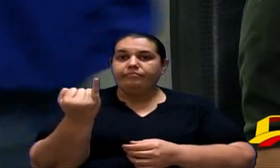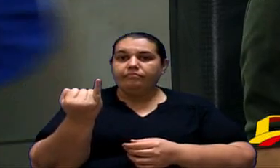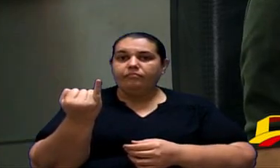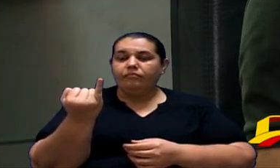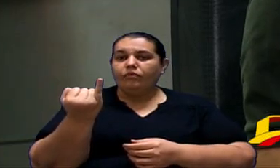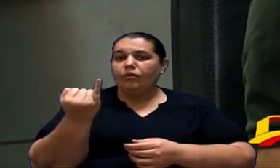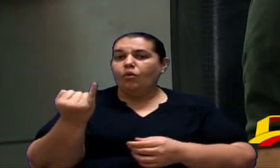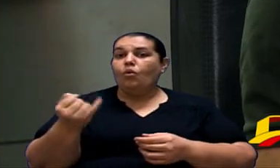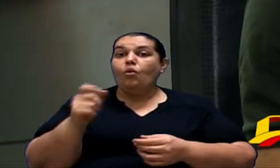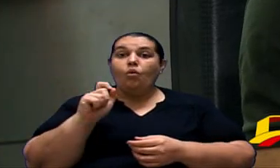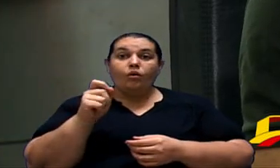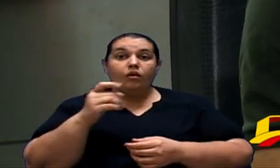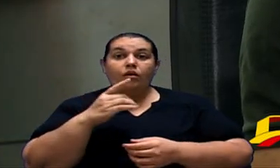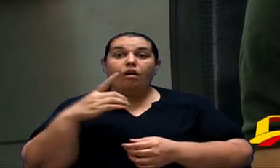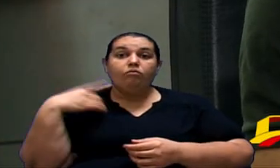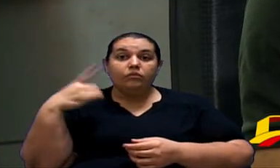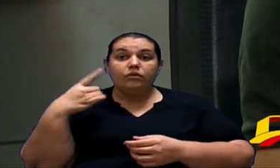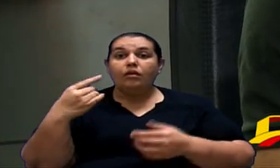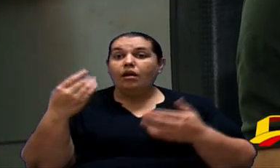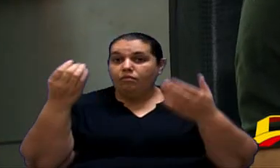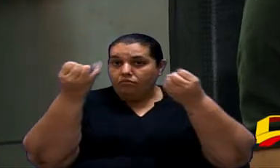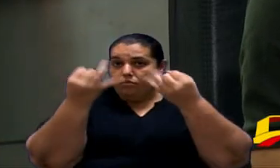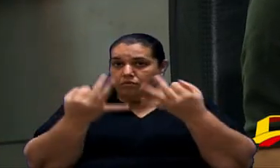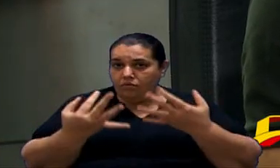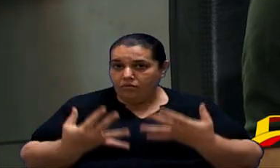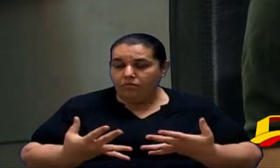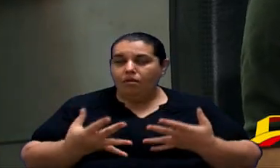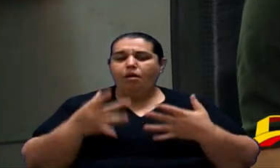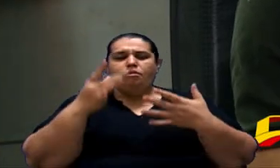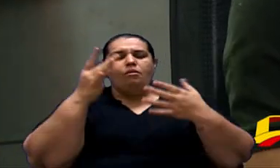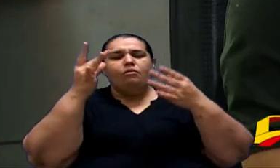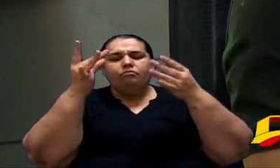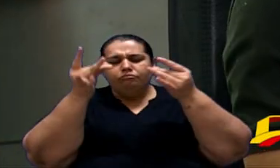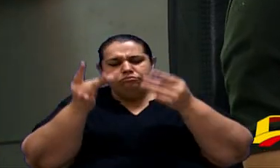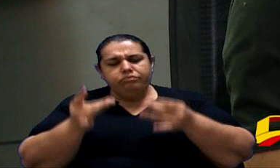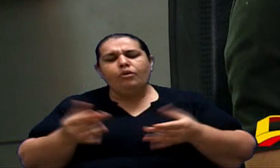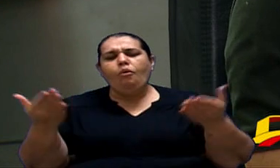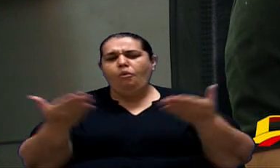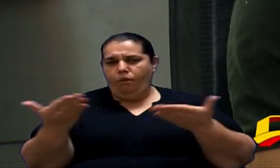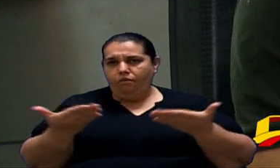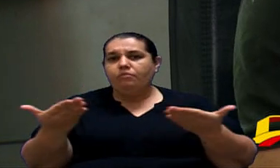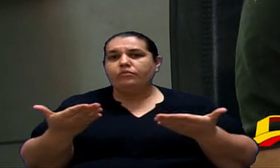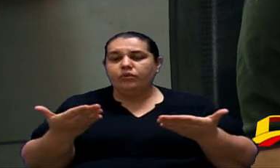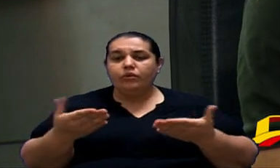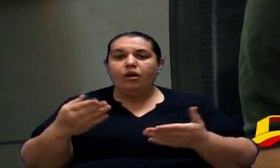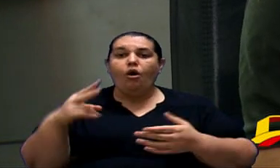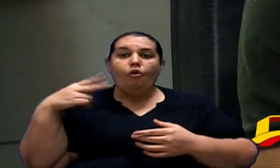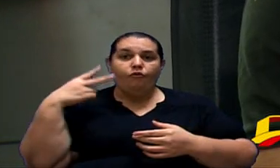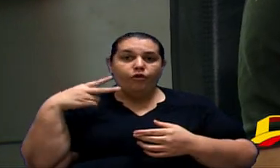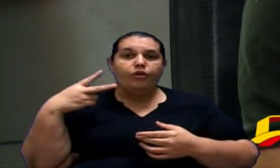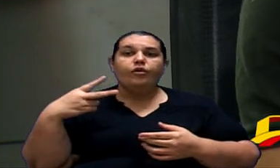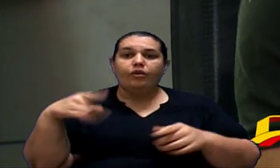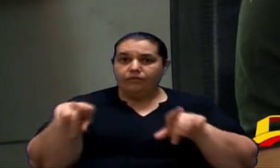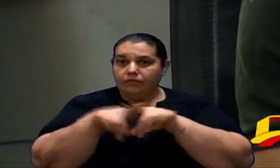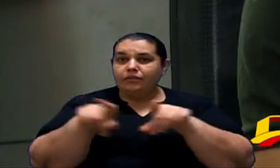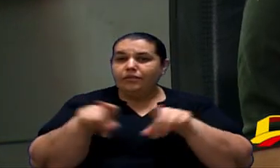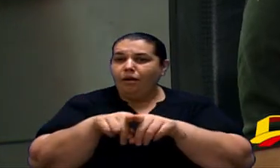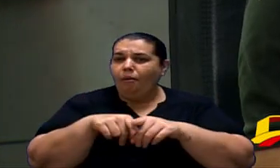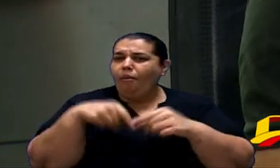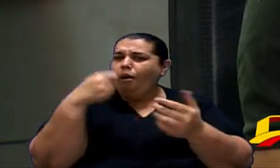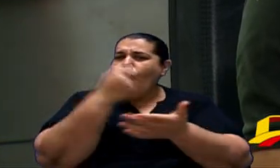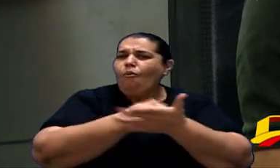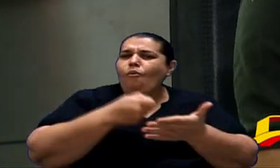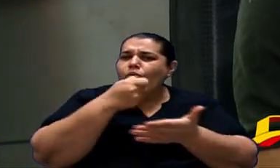isso que o deputado César da Madureira abraçou na sua causa, o vereador Cícero João, não preciso nem falar o tanto que ele